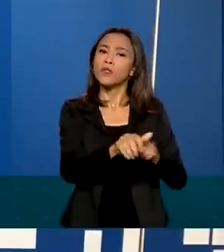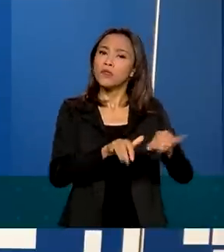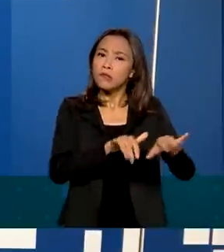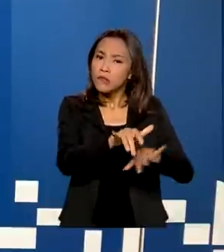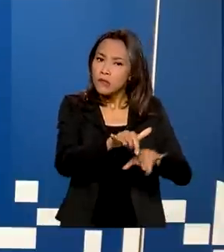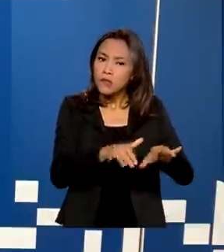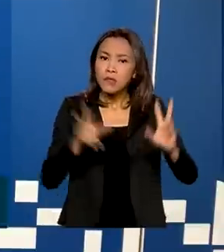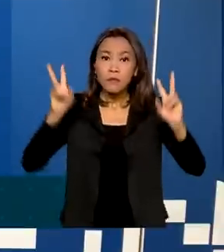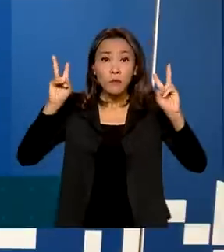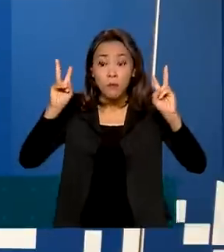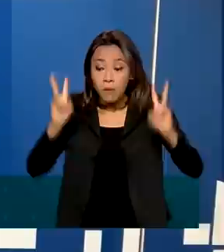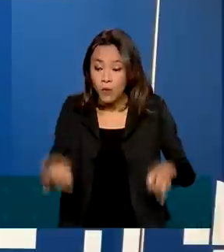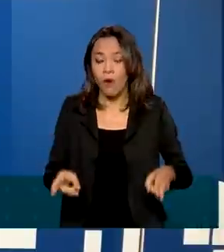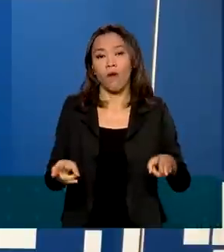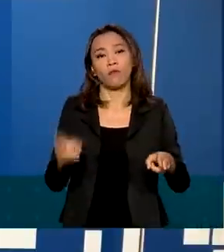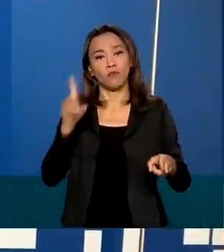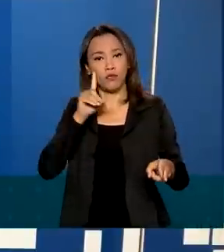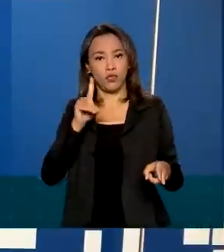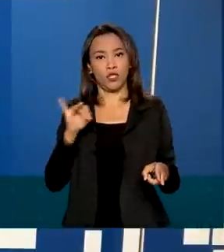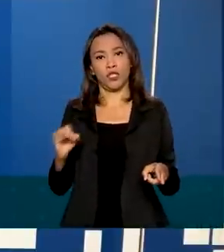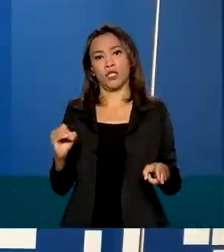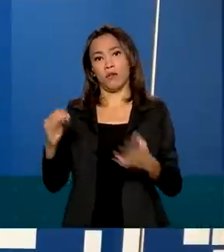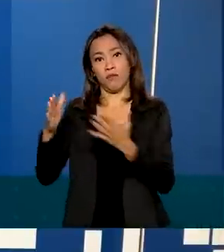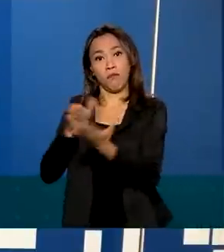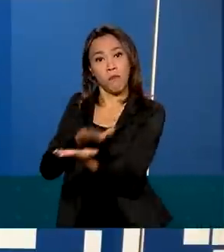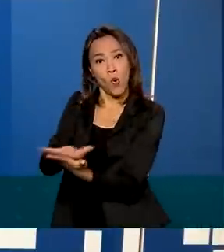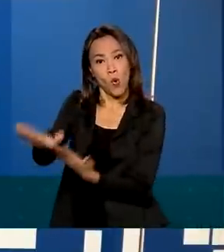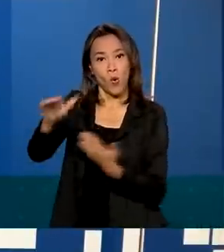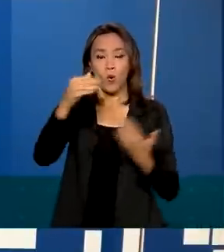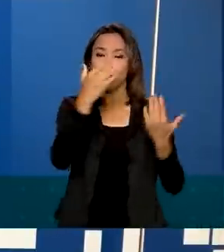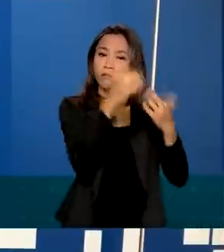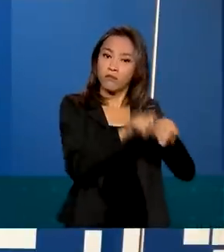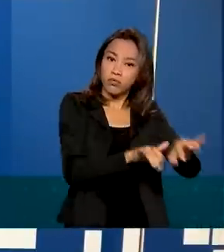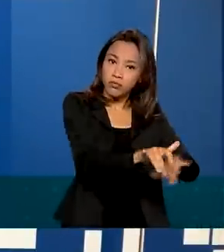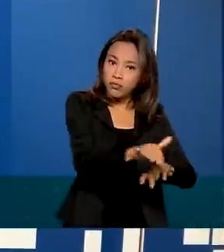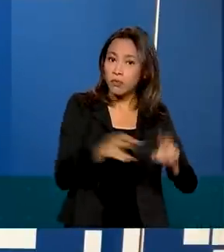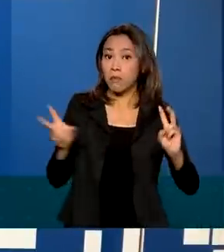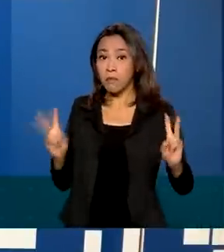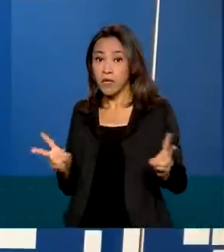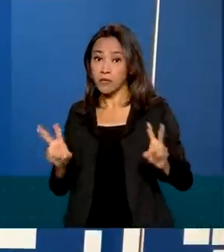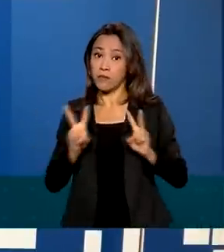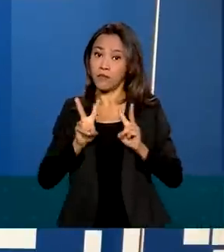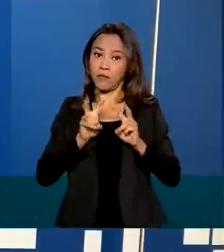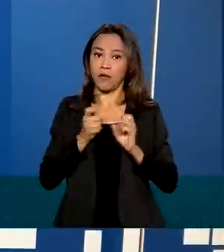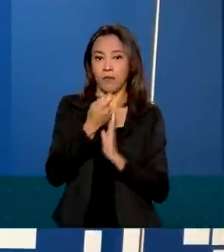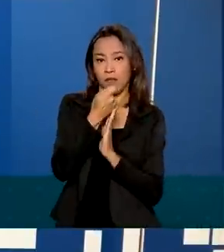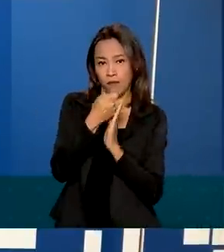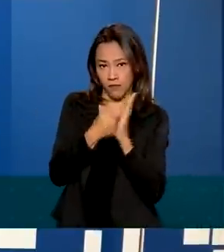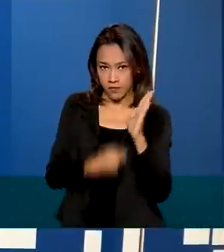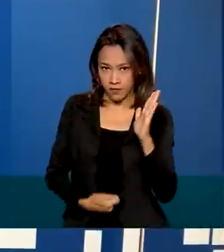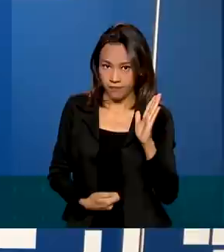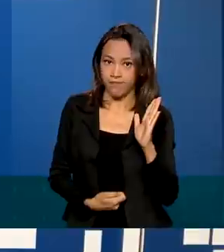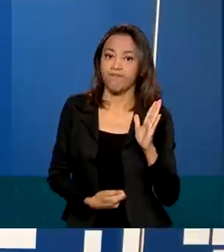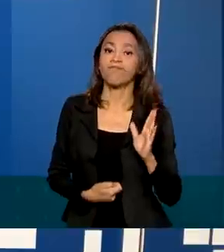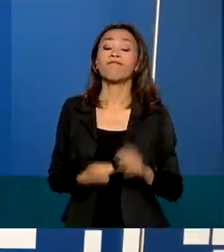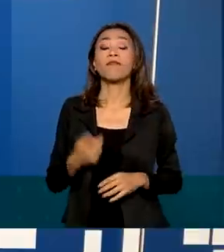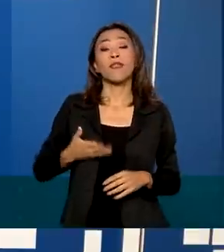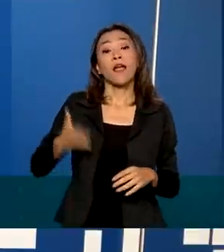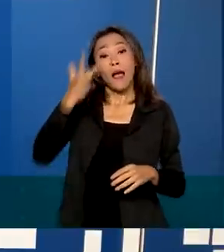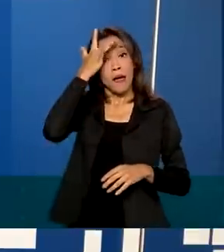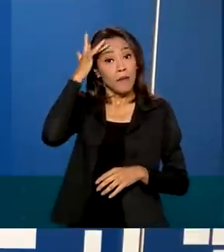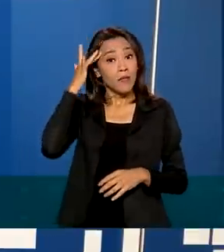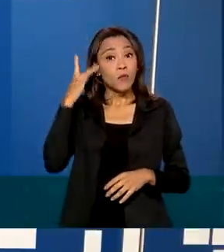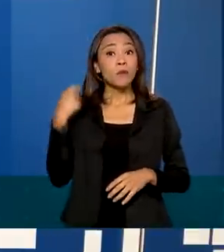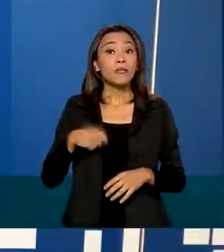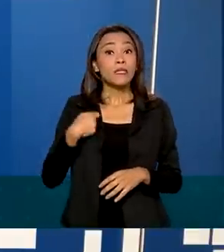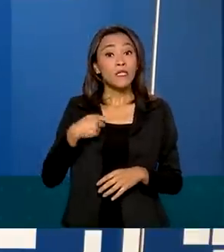dias da versão impressa, com os mesmos itens e o mesmo tema de redação. O participante deverá escolher